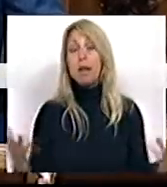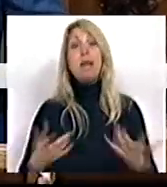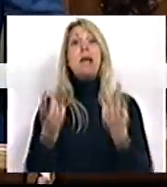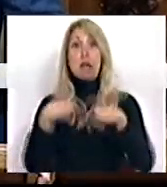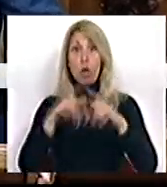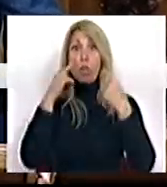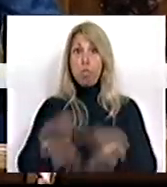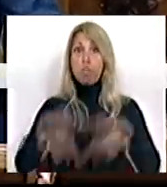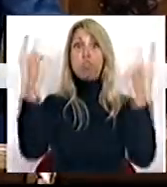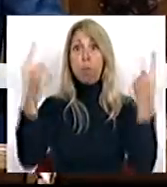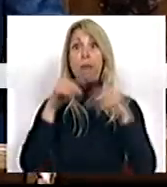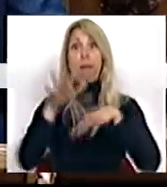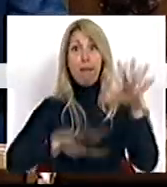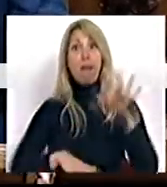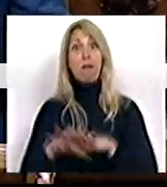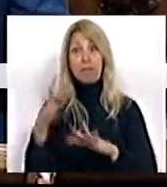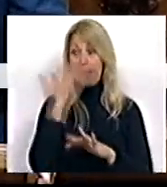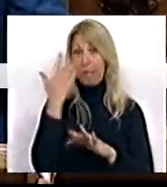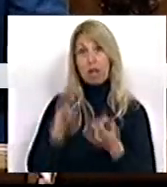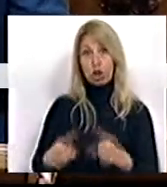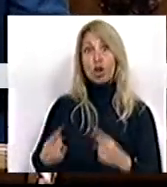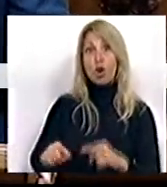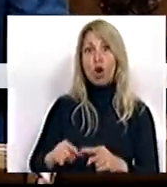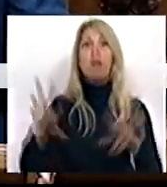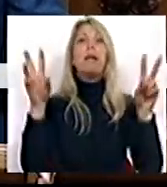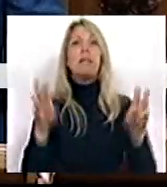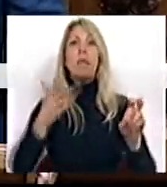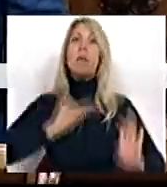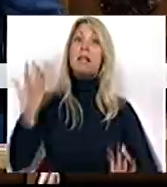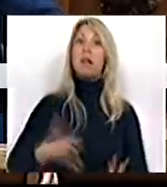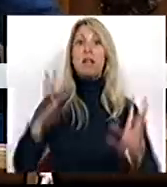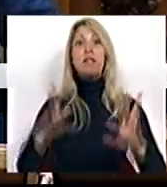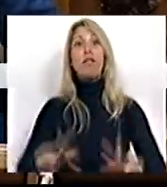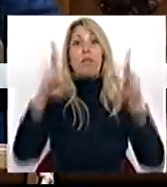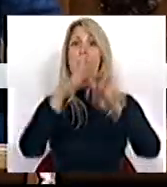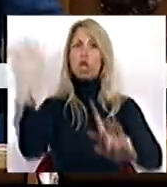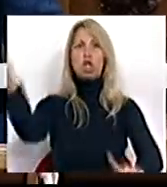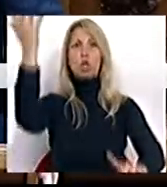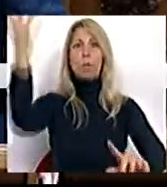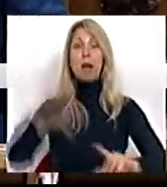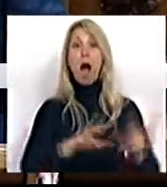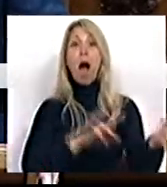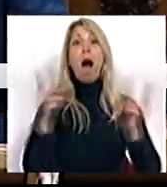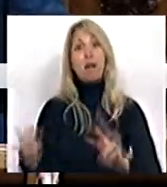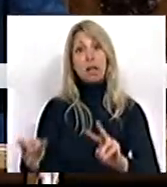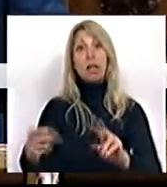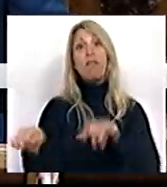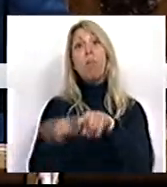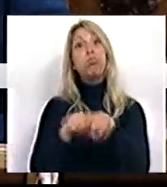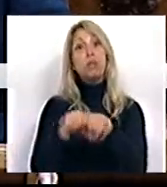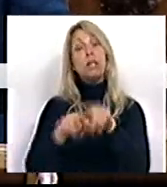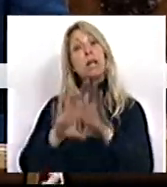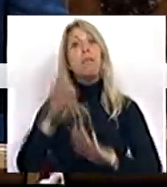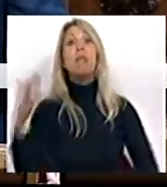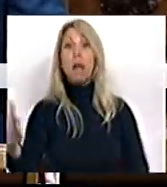realizámos no quadro destas Jornadas Parlamentares, sob o lema Direitos, Desenvolvimento e Soberania, a alternativa à política de